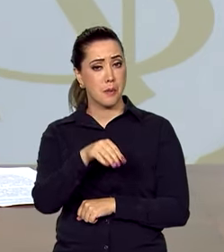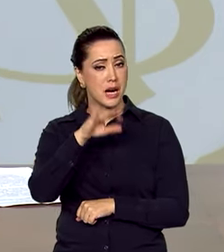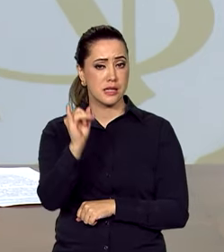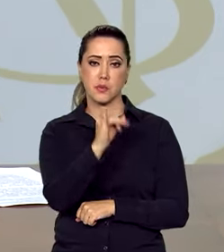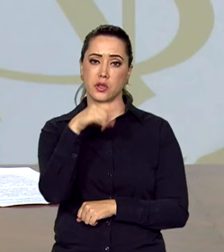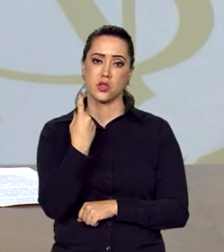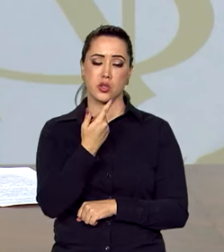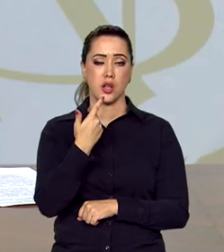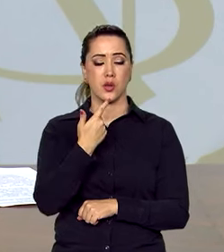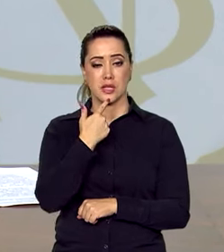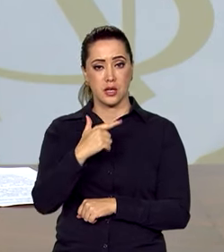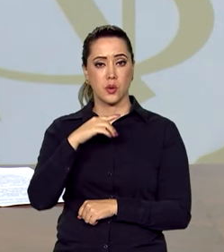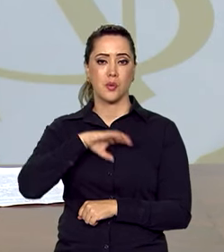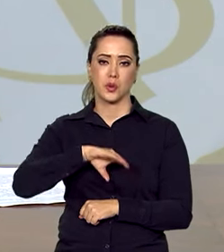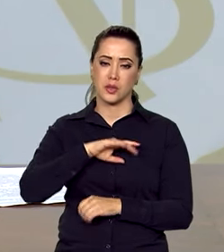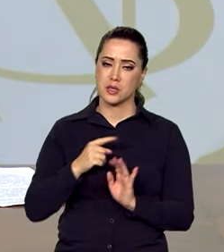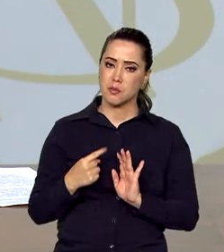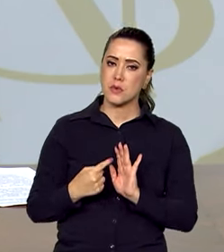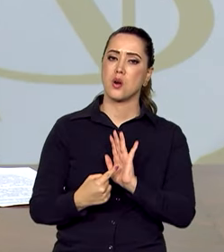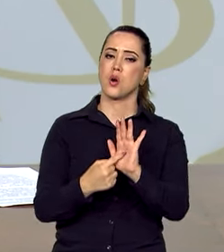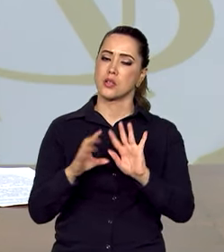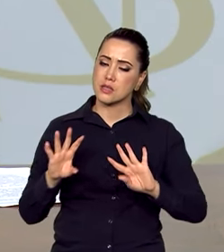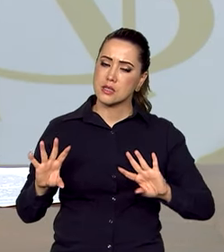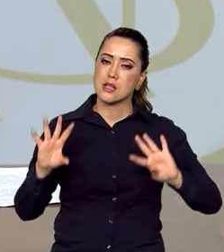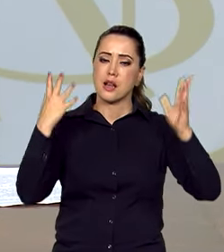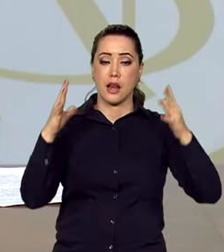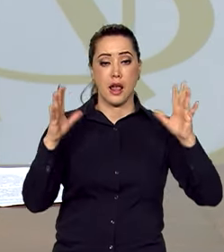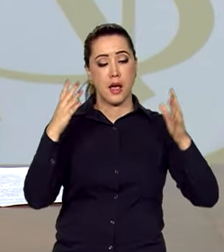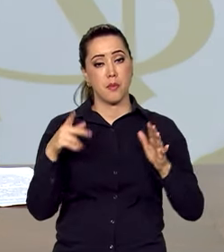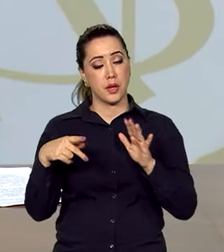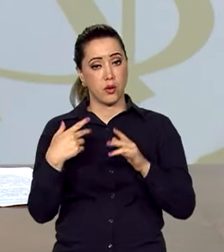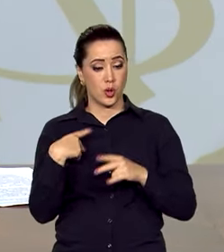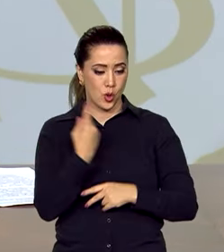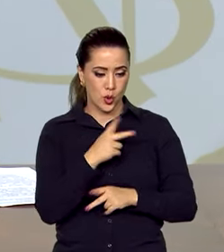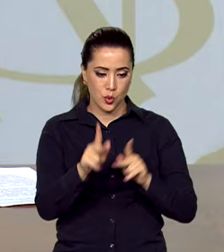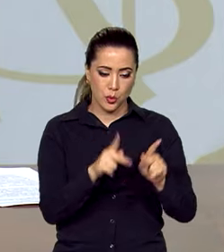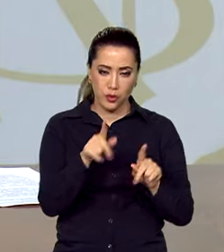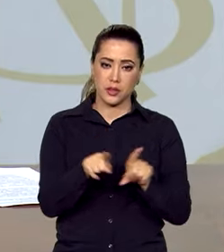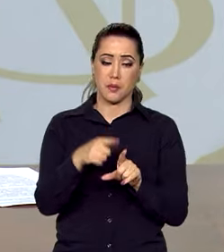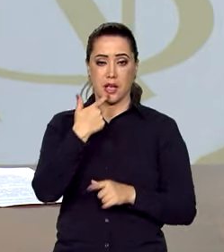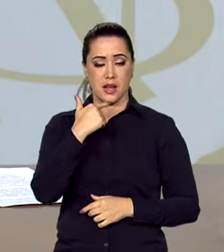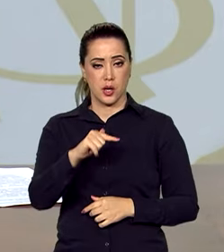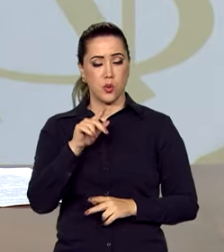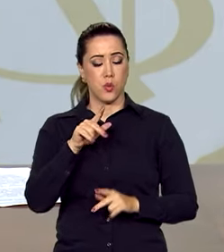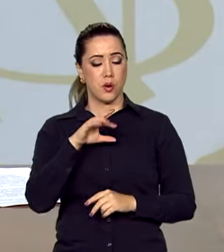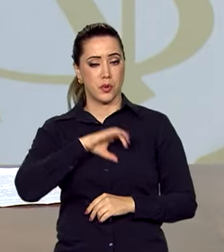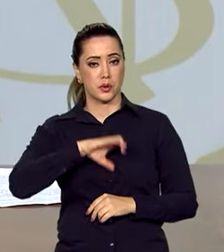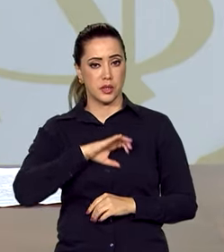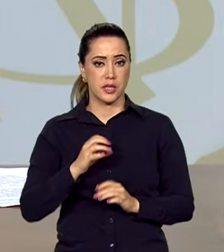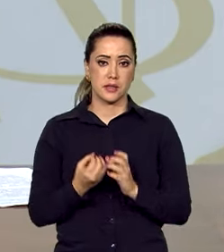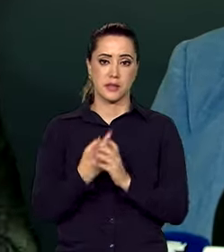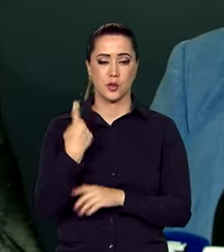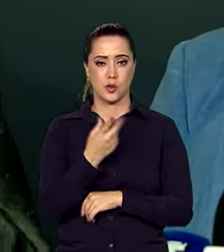vitalidade de nosso povo, de nossa gente, celebra a língua portuguesa que floresce em nossos países irmãos